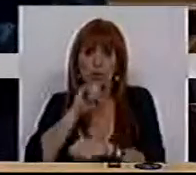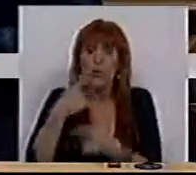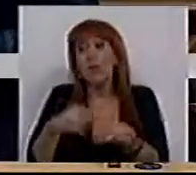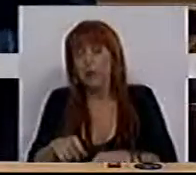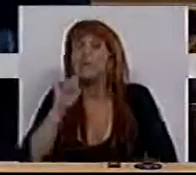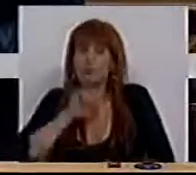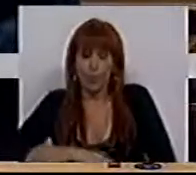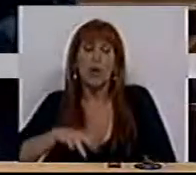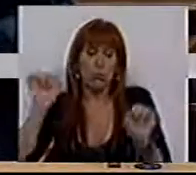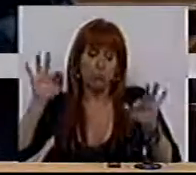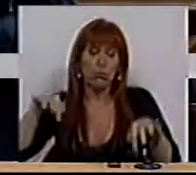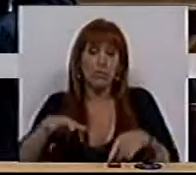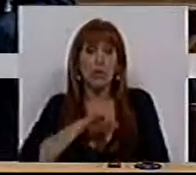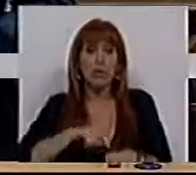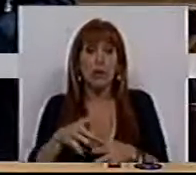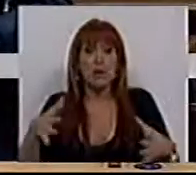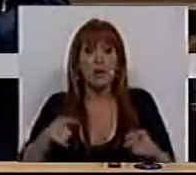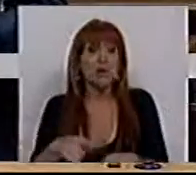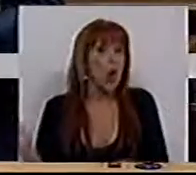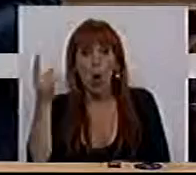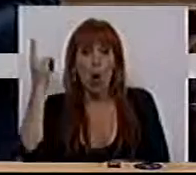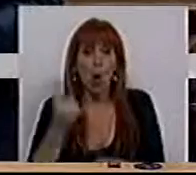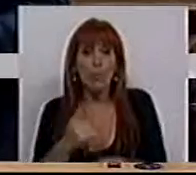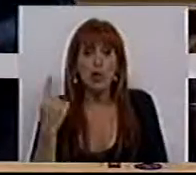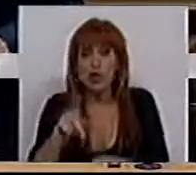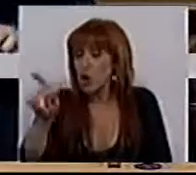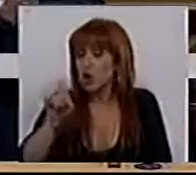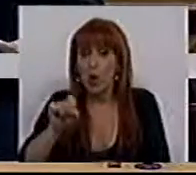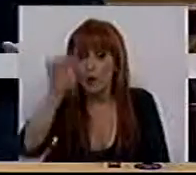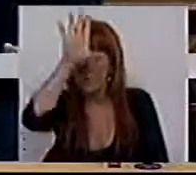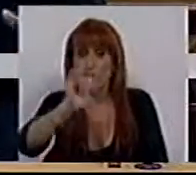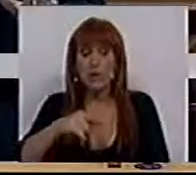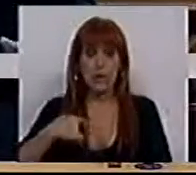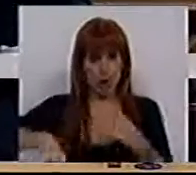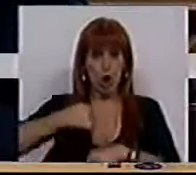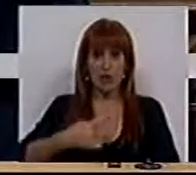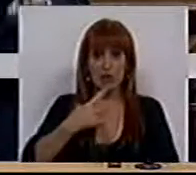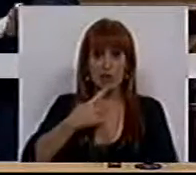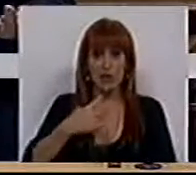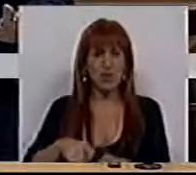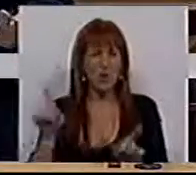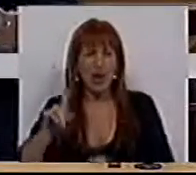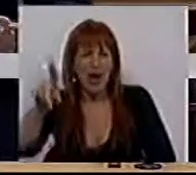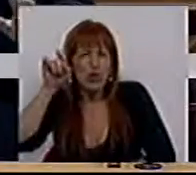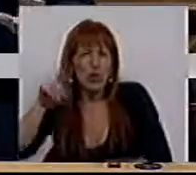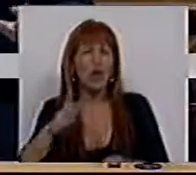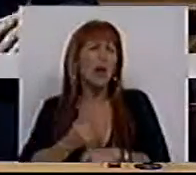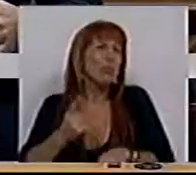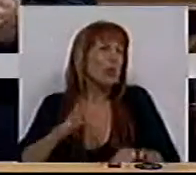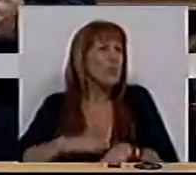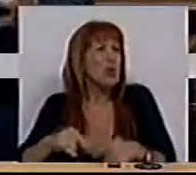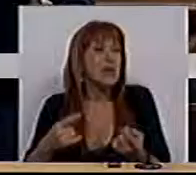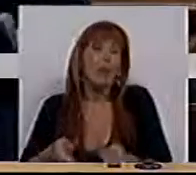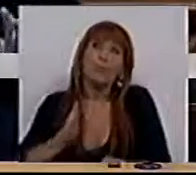sido diferente? Poderia com políticas de decrescimento. Assim não foi a escolha do Governo e como nós percebemos não foi uma escolha porque